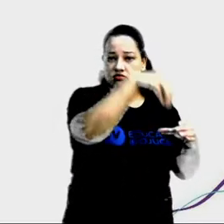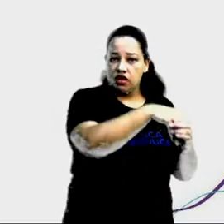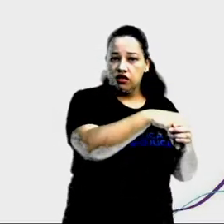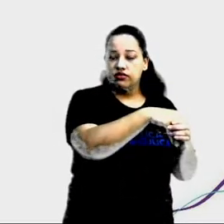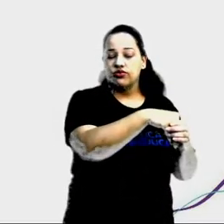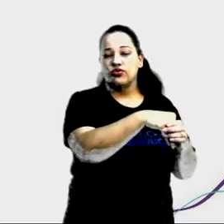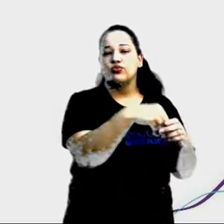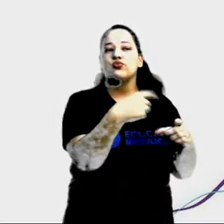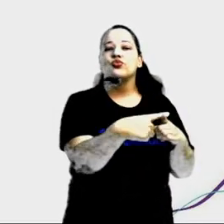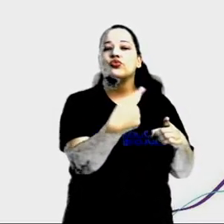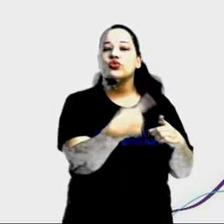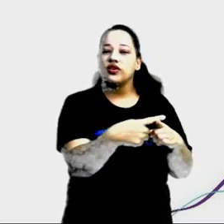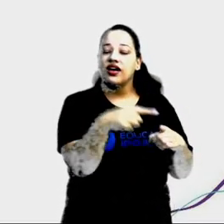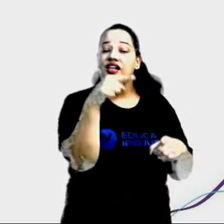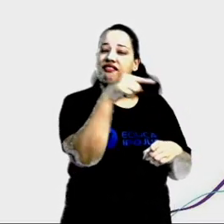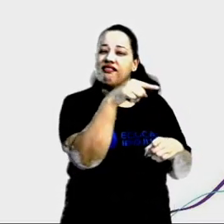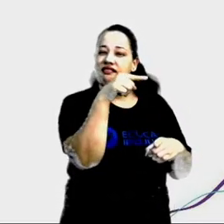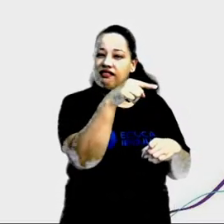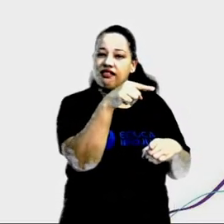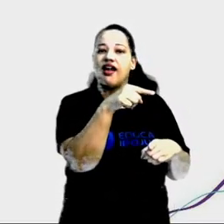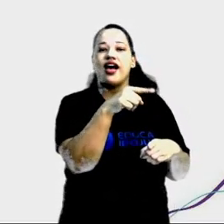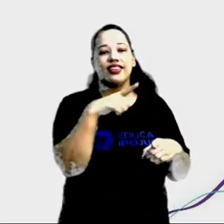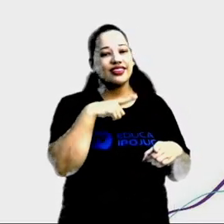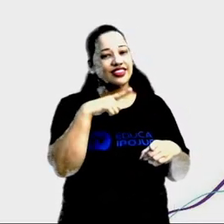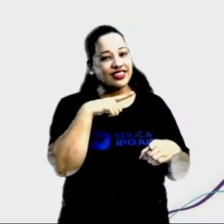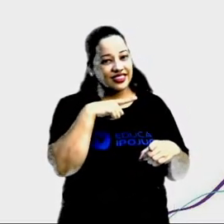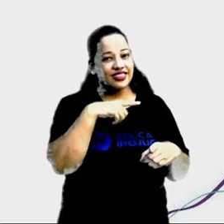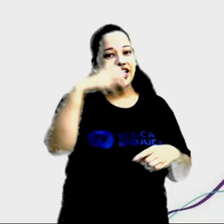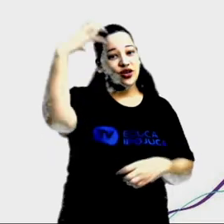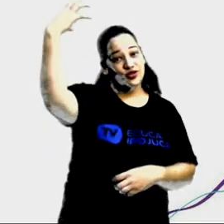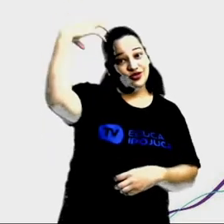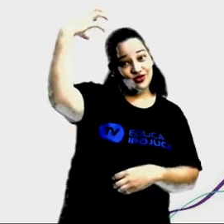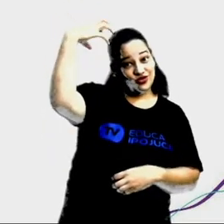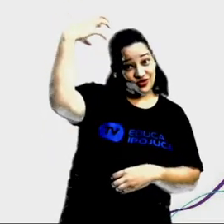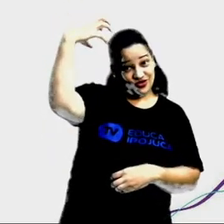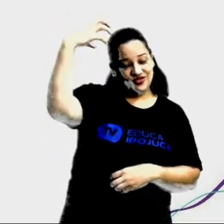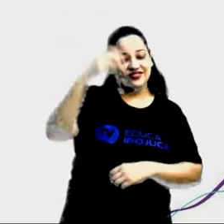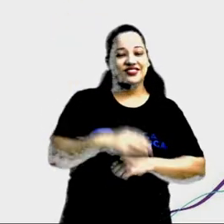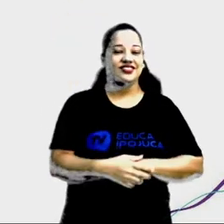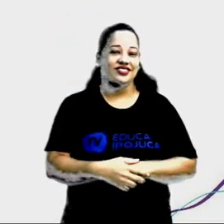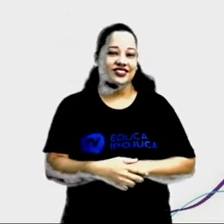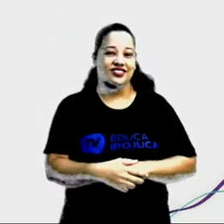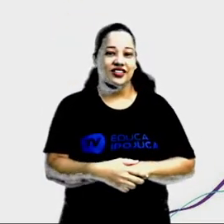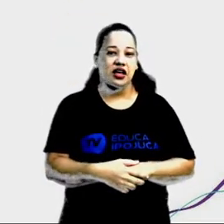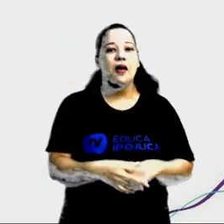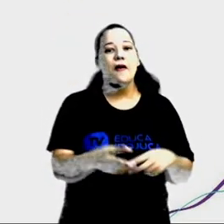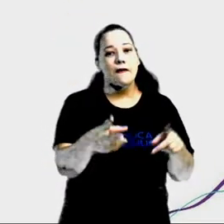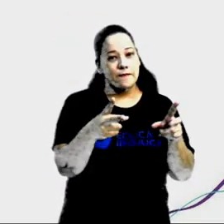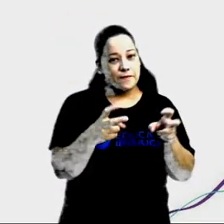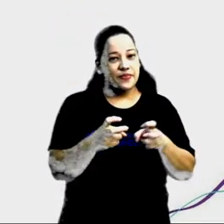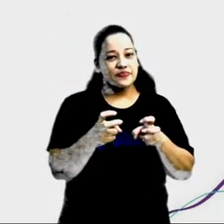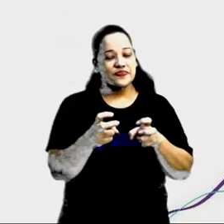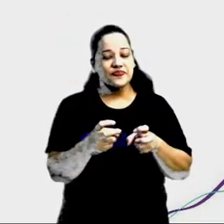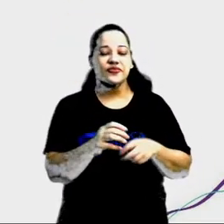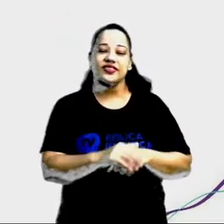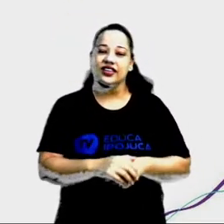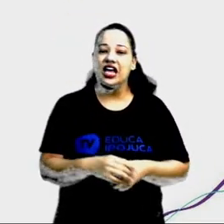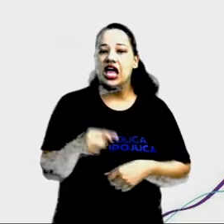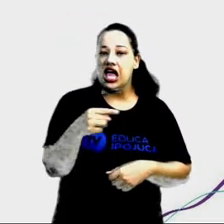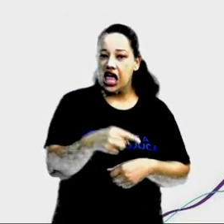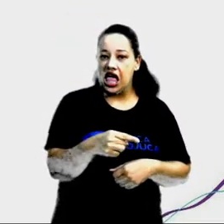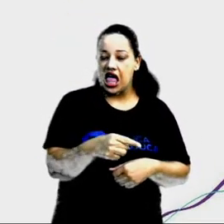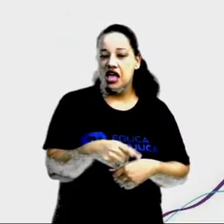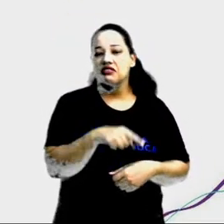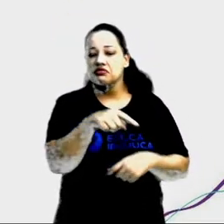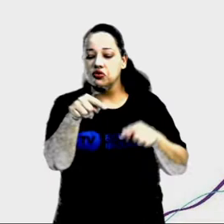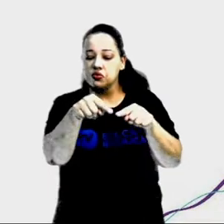banheiro? Porque no banheiro tem chuveiro. E por que identificamos que ele esteve no quarto?